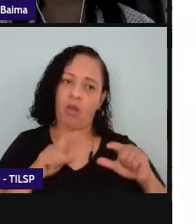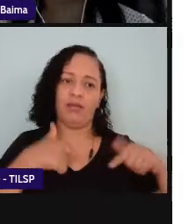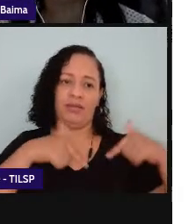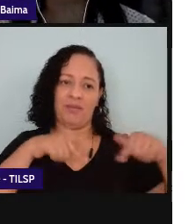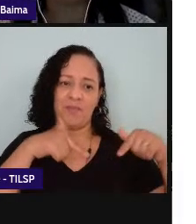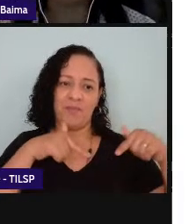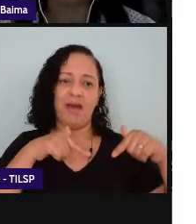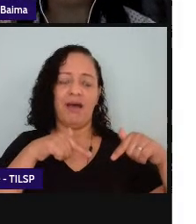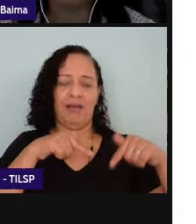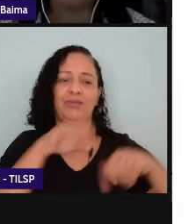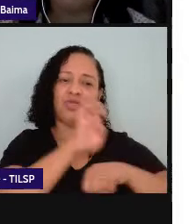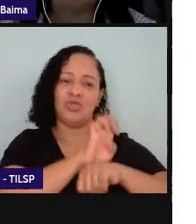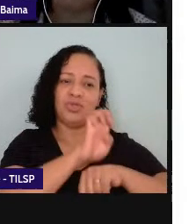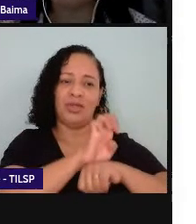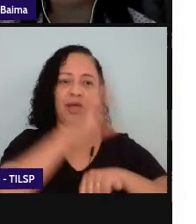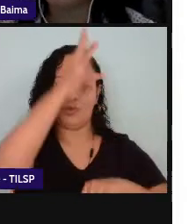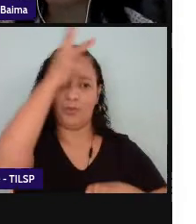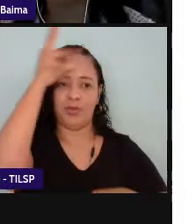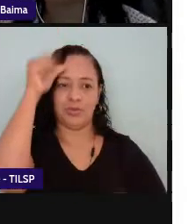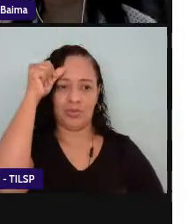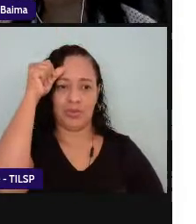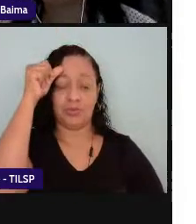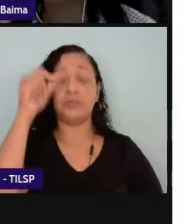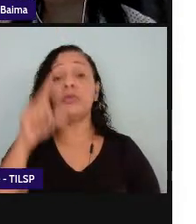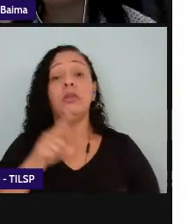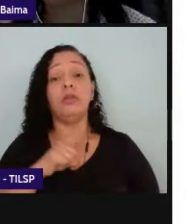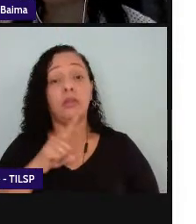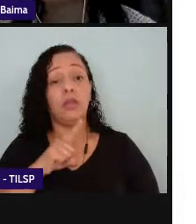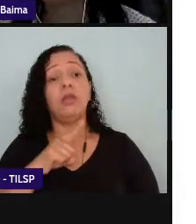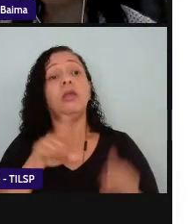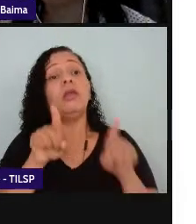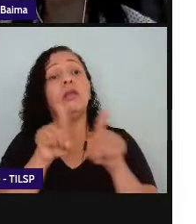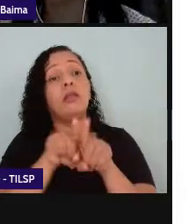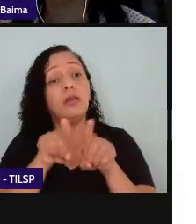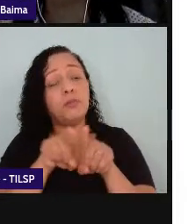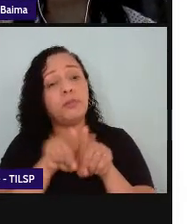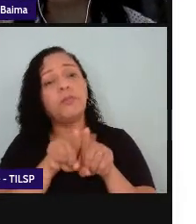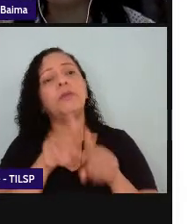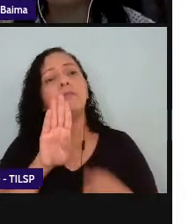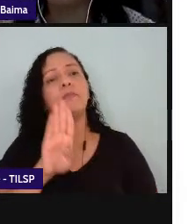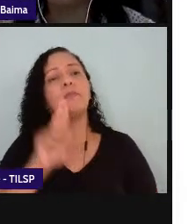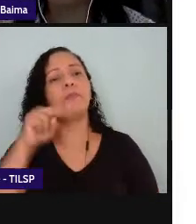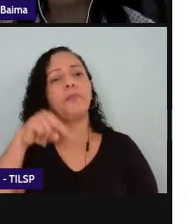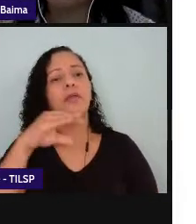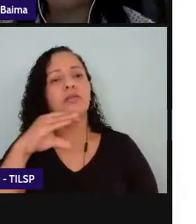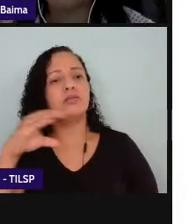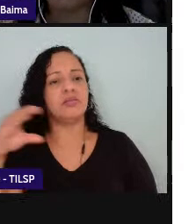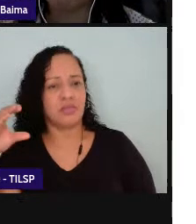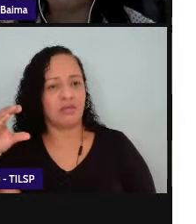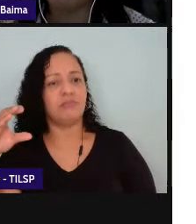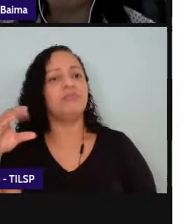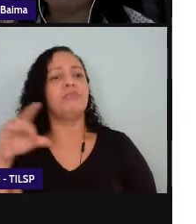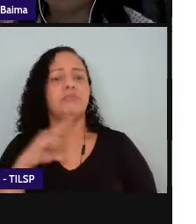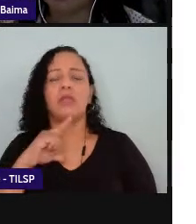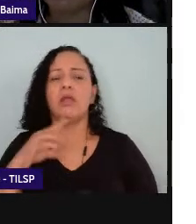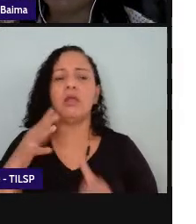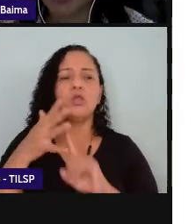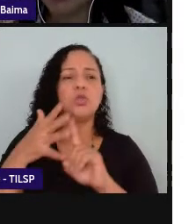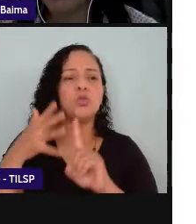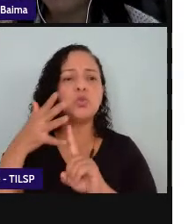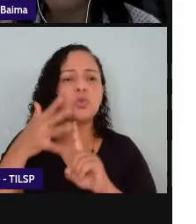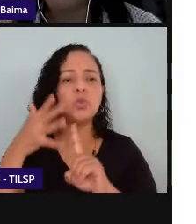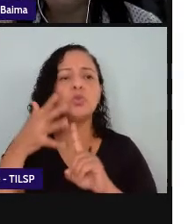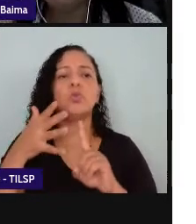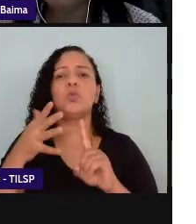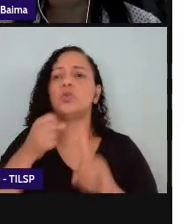mas ele vai se constituir na BNCC na circulação dos discursos de textos da mídia informativa